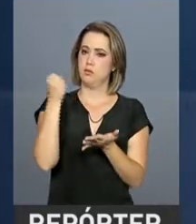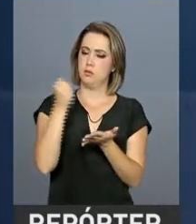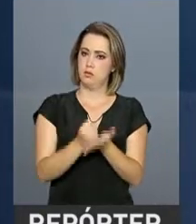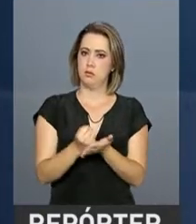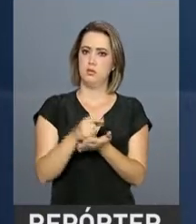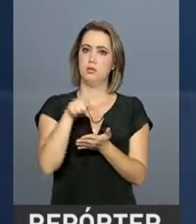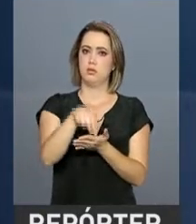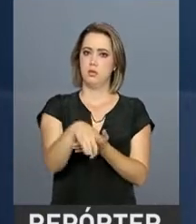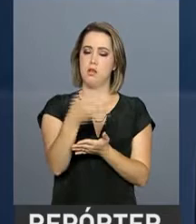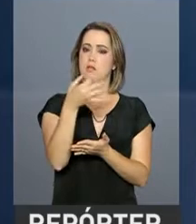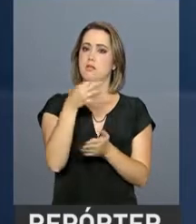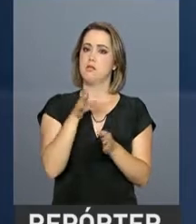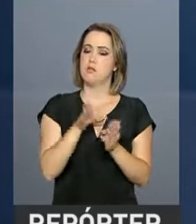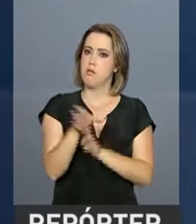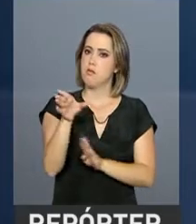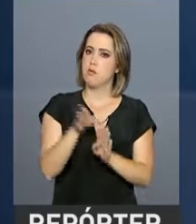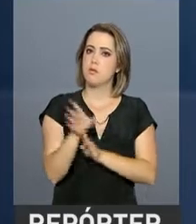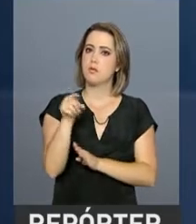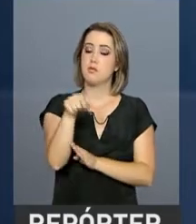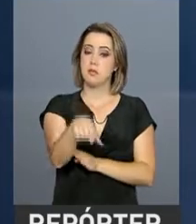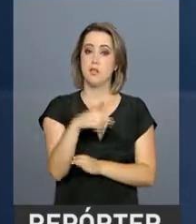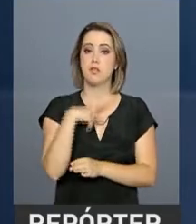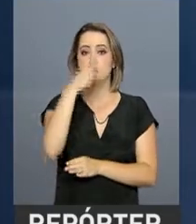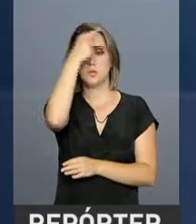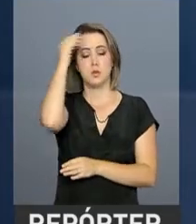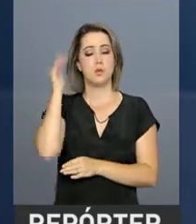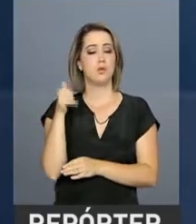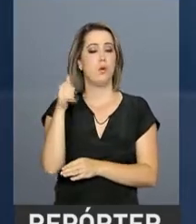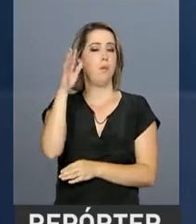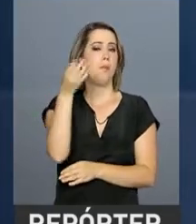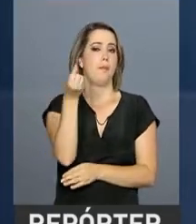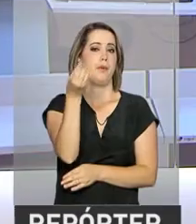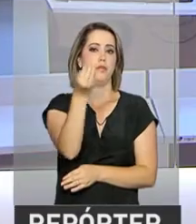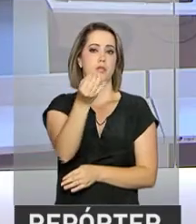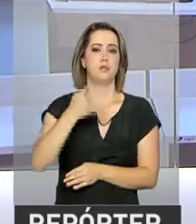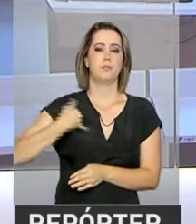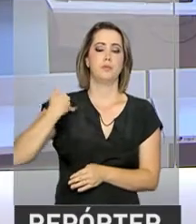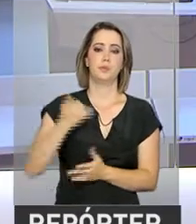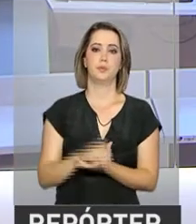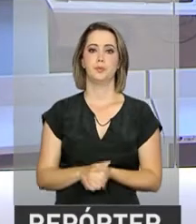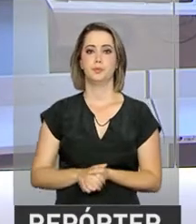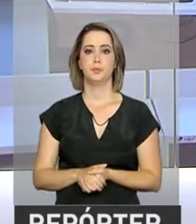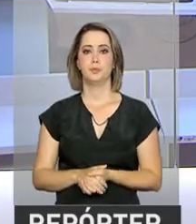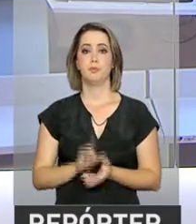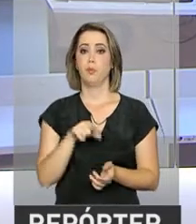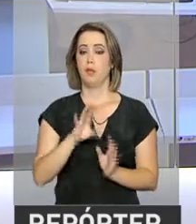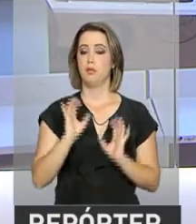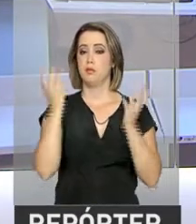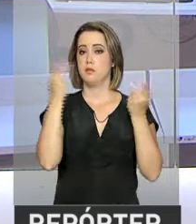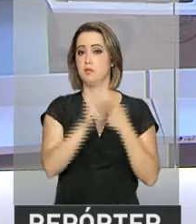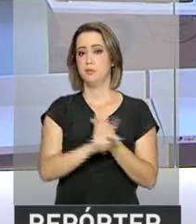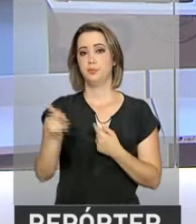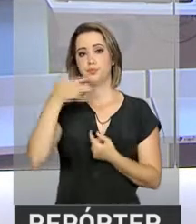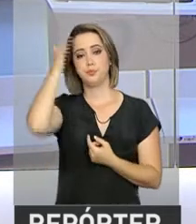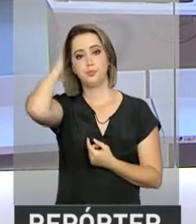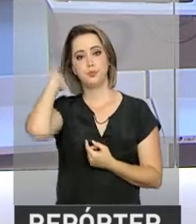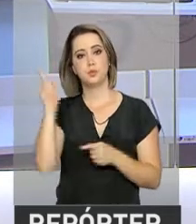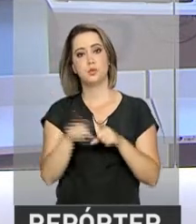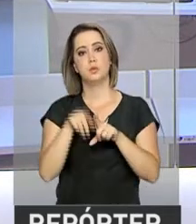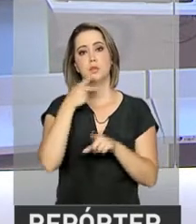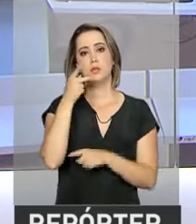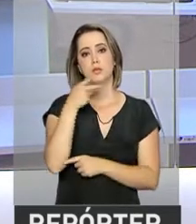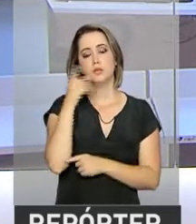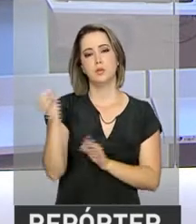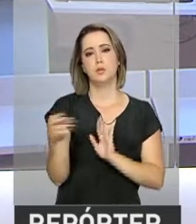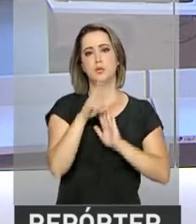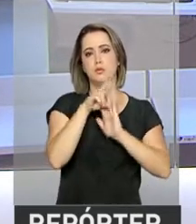que está sugerindo daqueles já com mais de 60 anos. Na cerimônia, o presidente Temer falou do novo